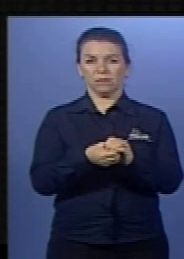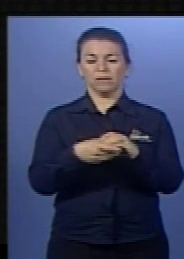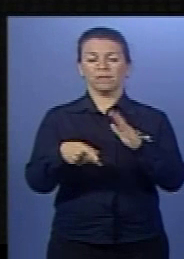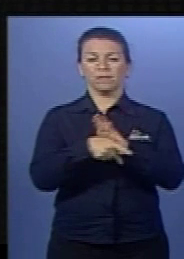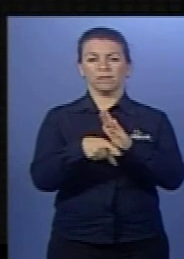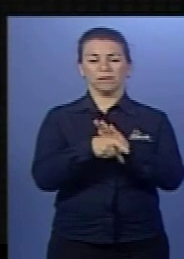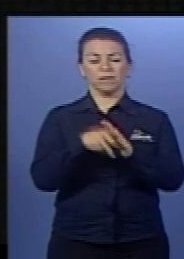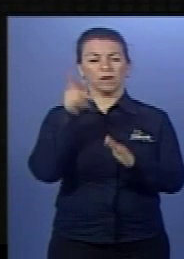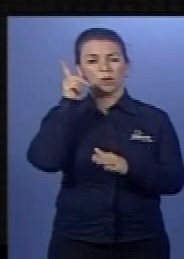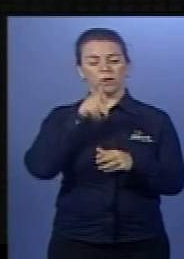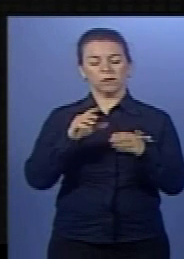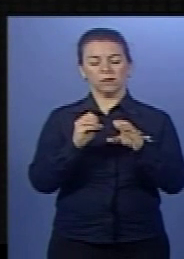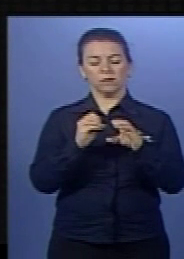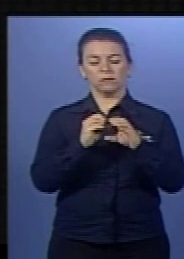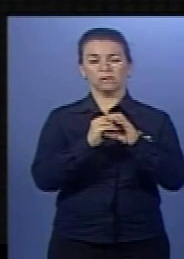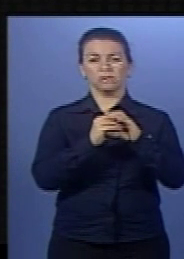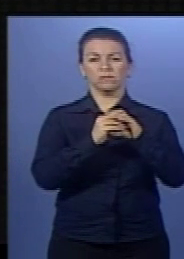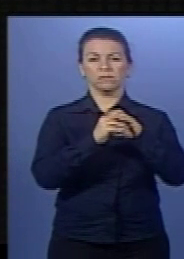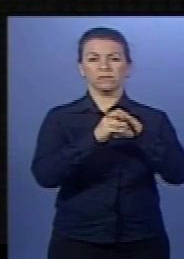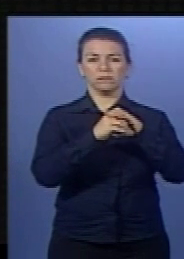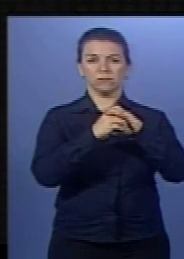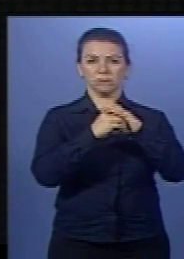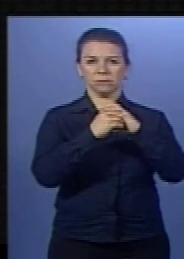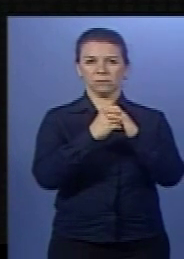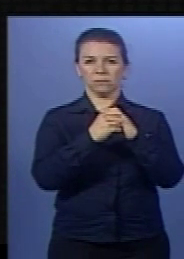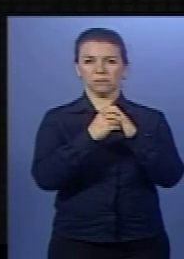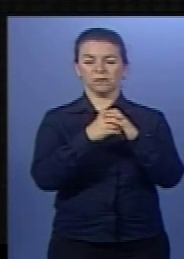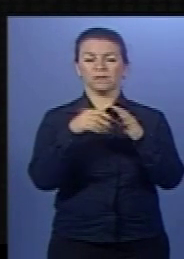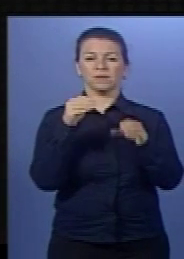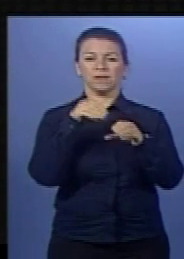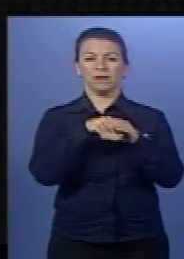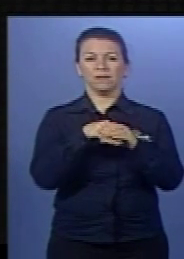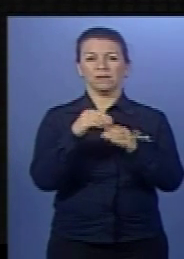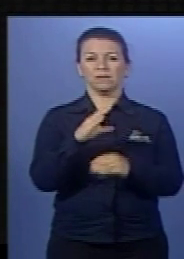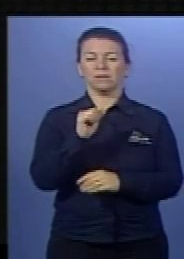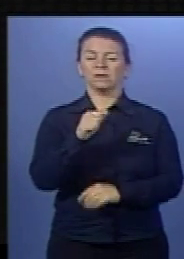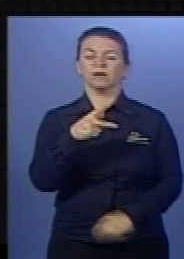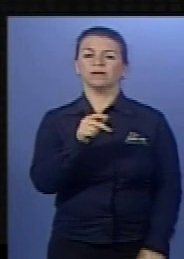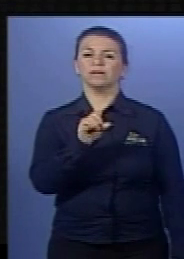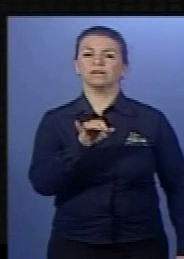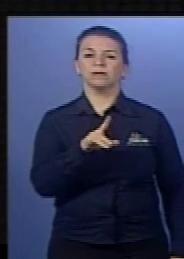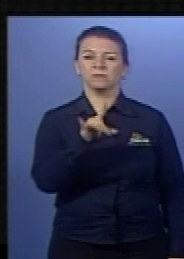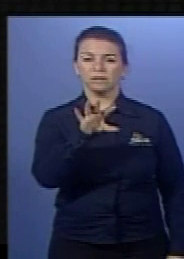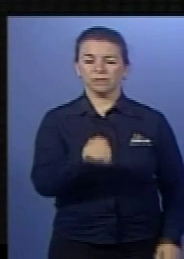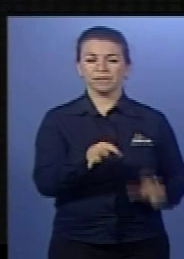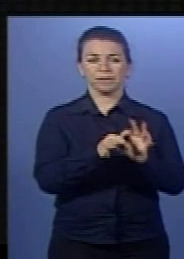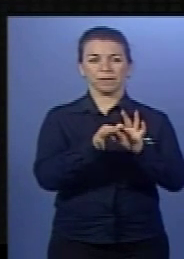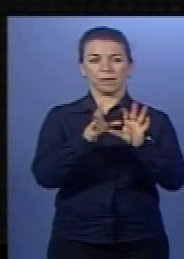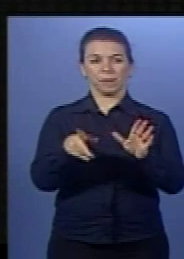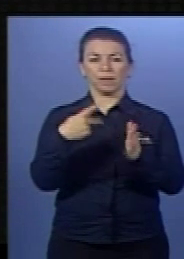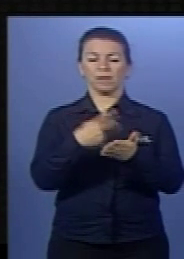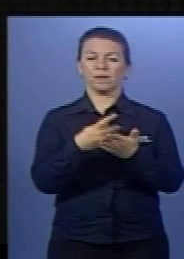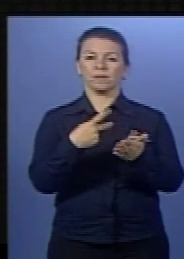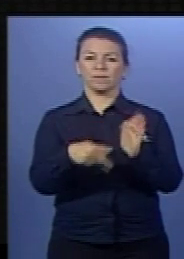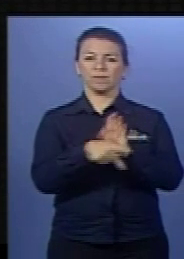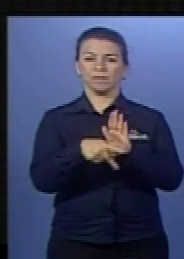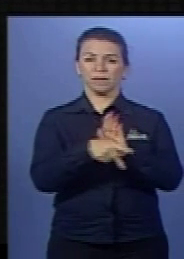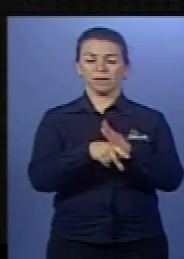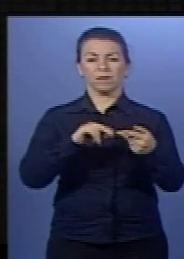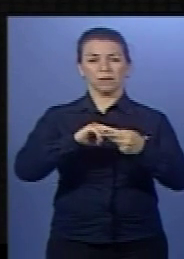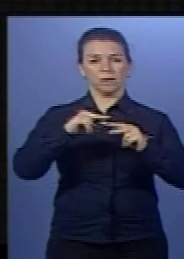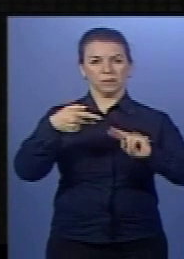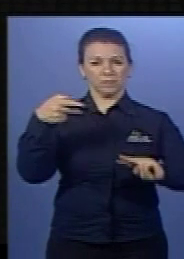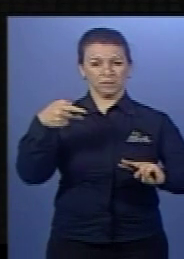a membrana. O acontece? Entra o capsídeo. O capsídeo libera o material genético através da